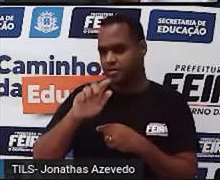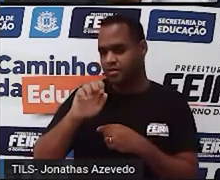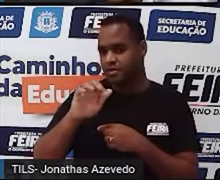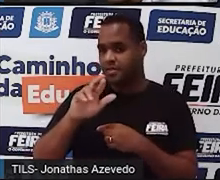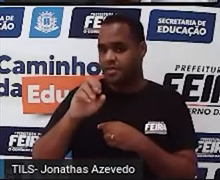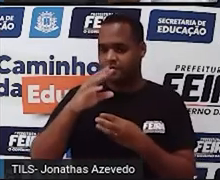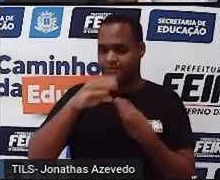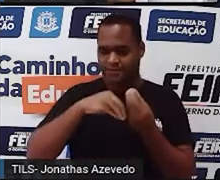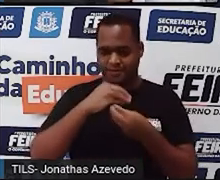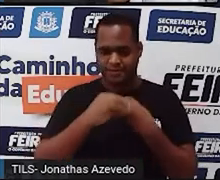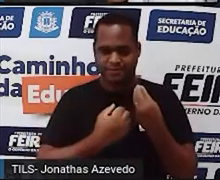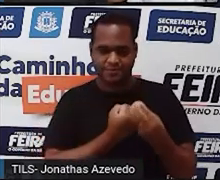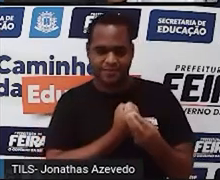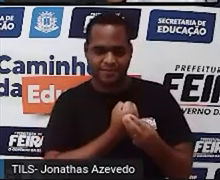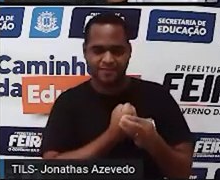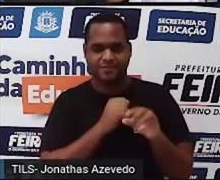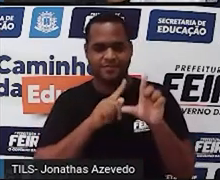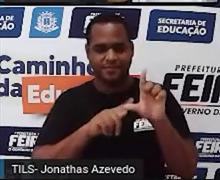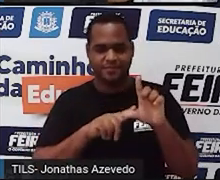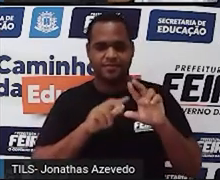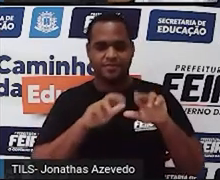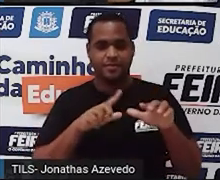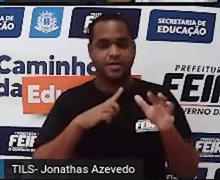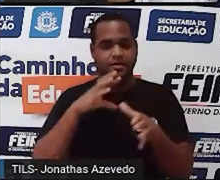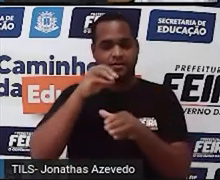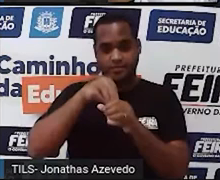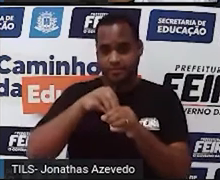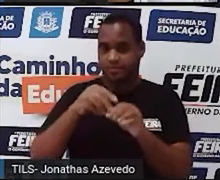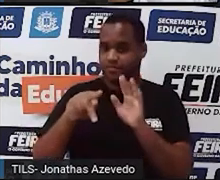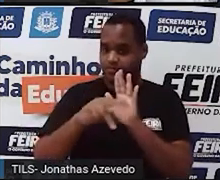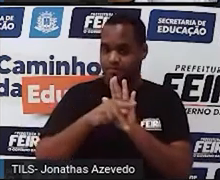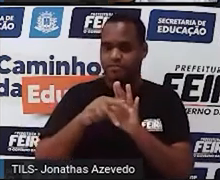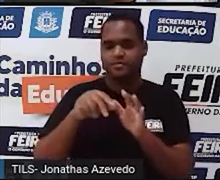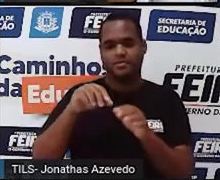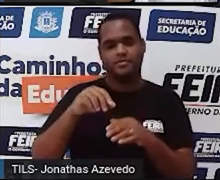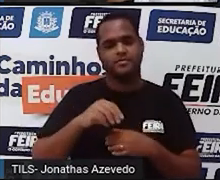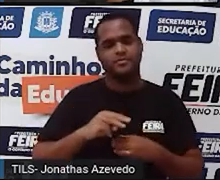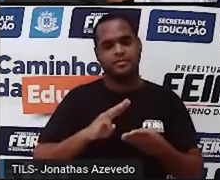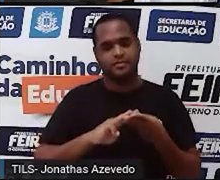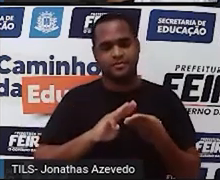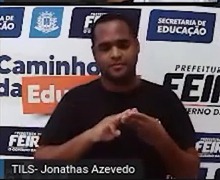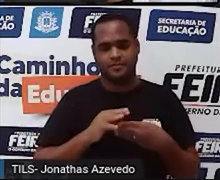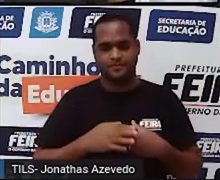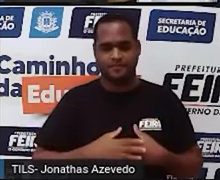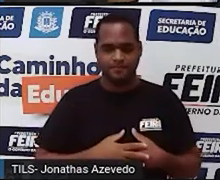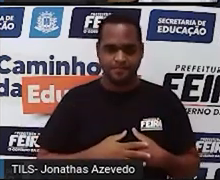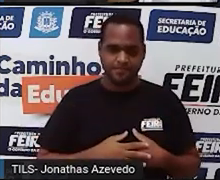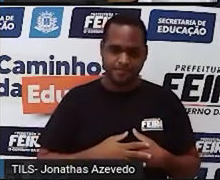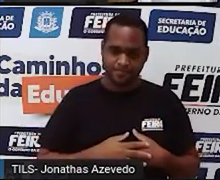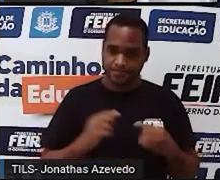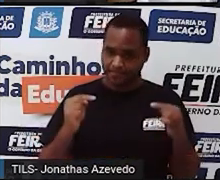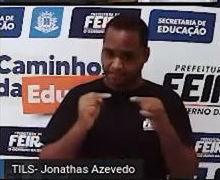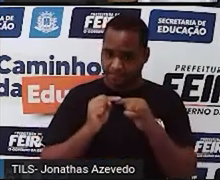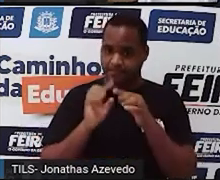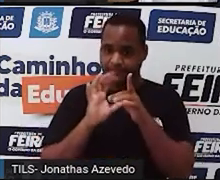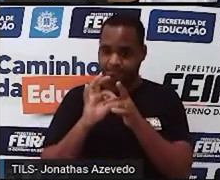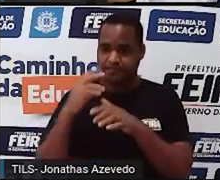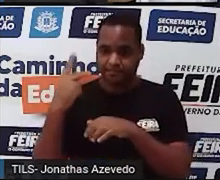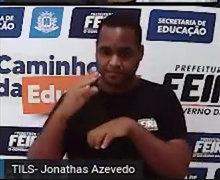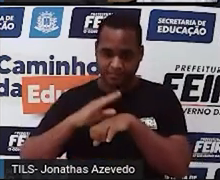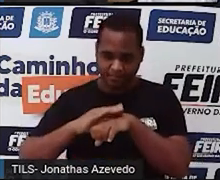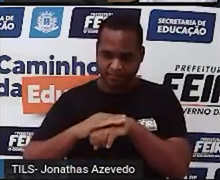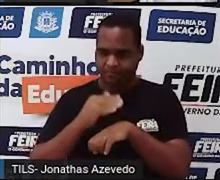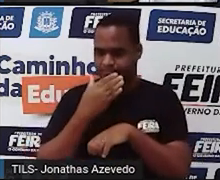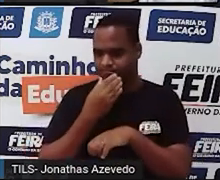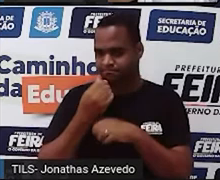de Diofanto está dentro dessa parte da matemática, né? Inclusive, por essa contribuição dele, né?